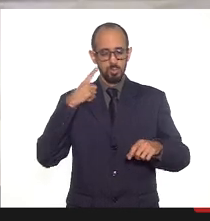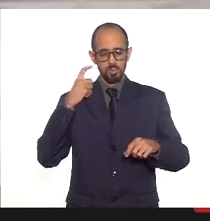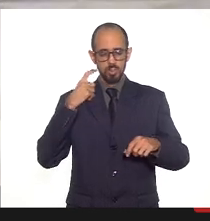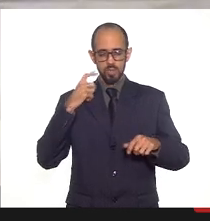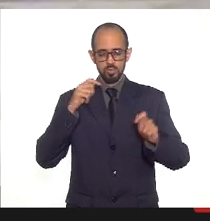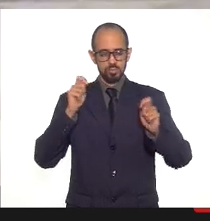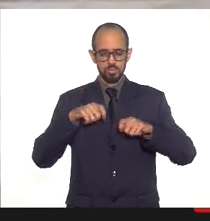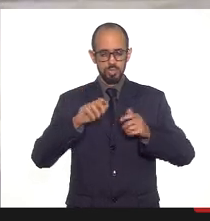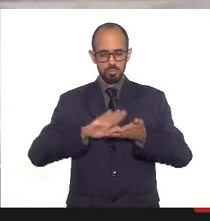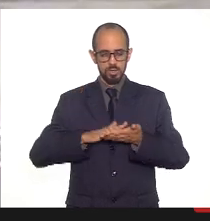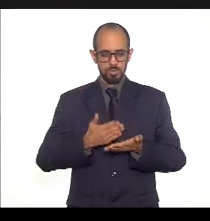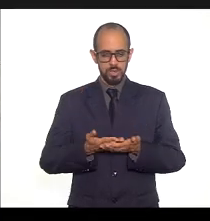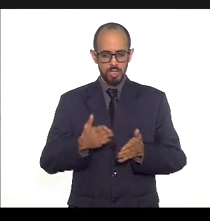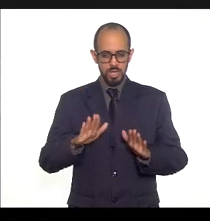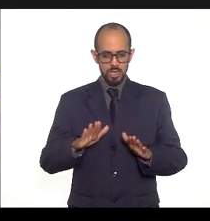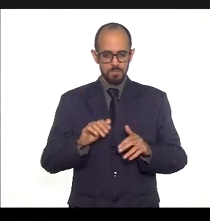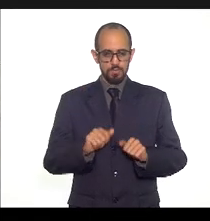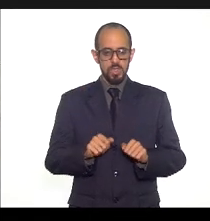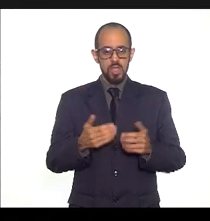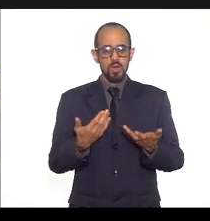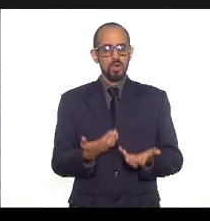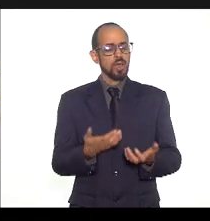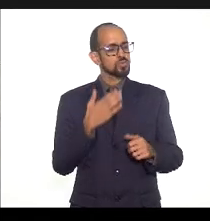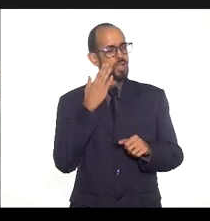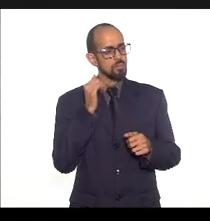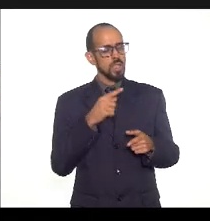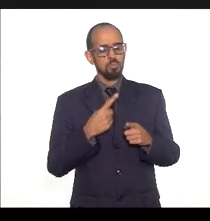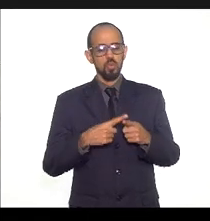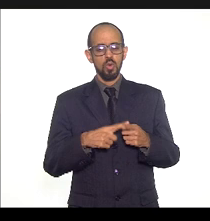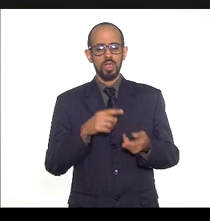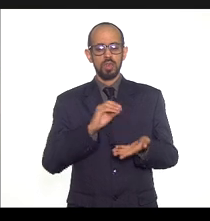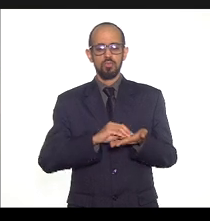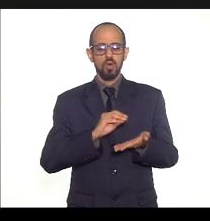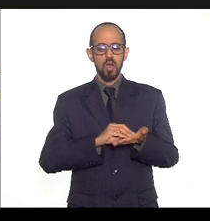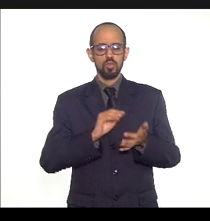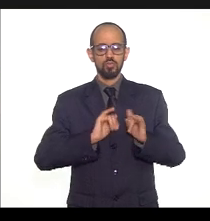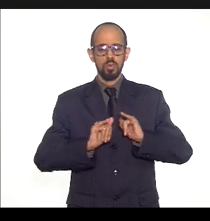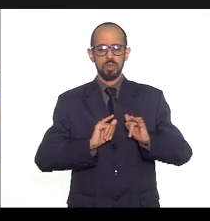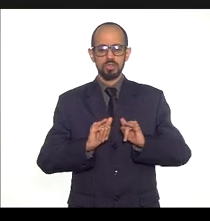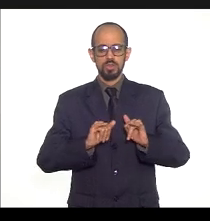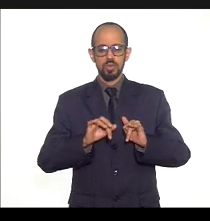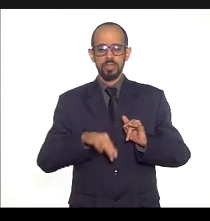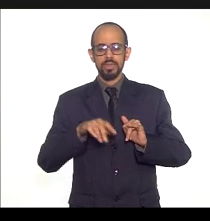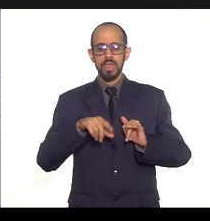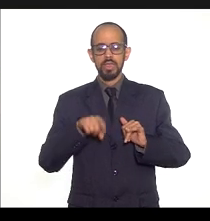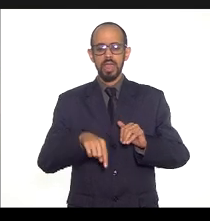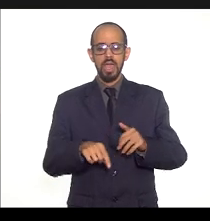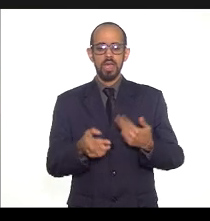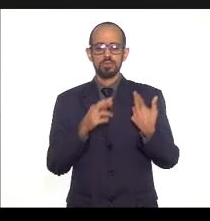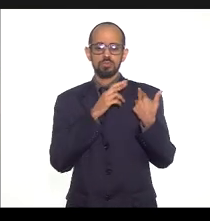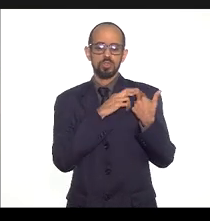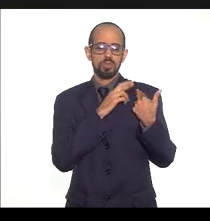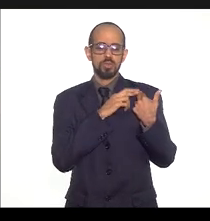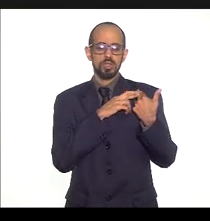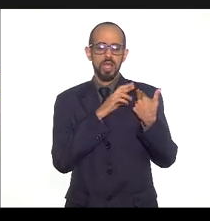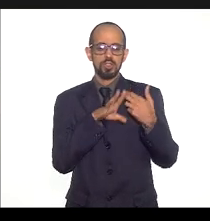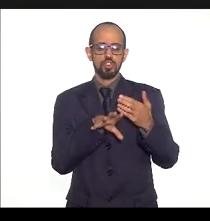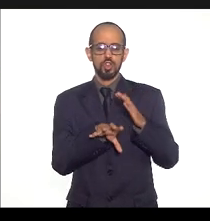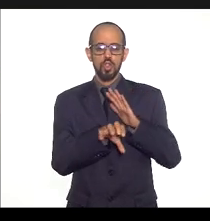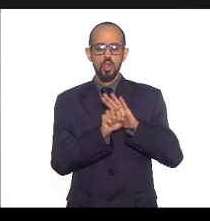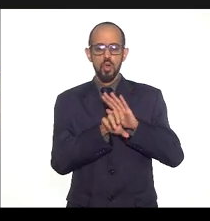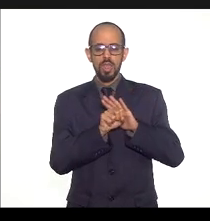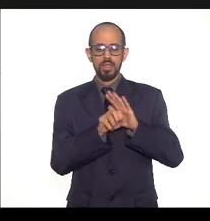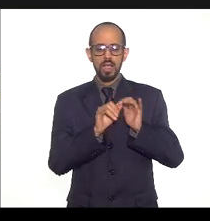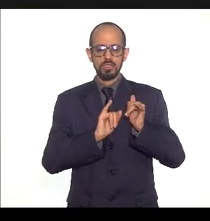E aí eu queria saber por que da ausência e de quem é a responsabilidade da coleta desses dados. Me chamou